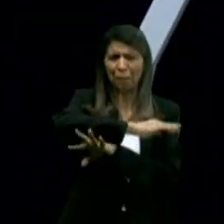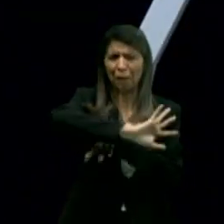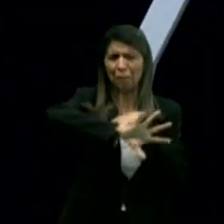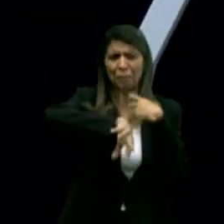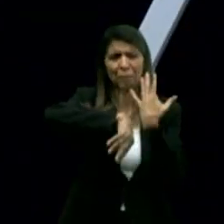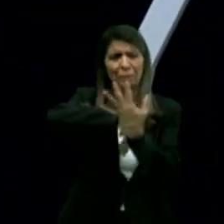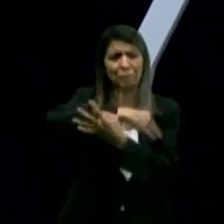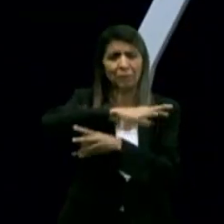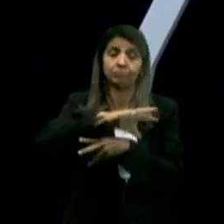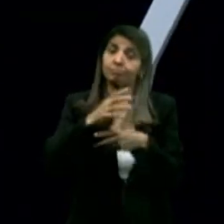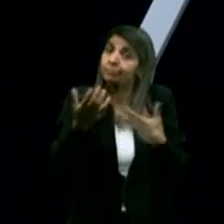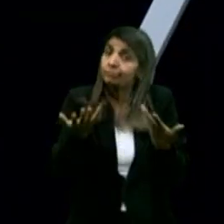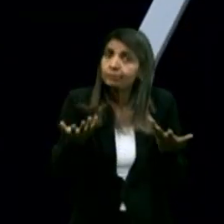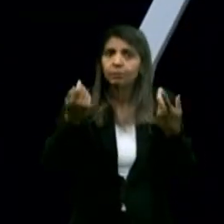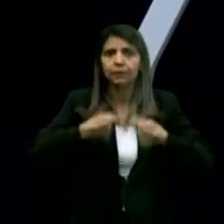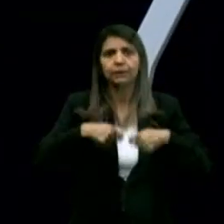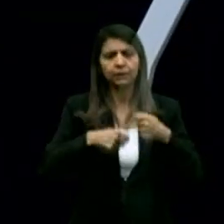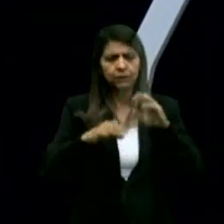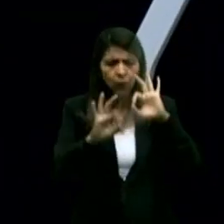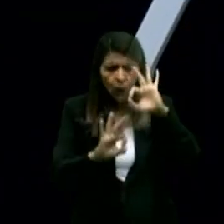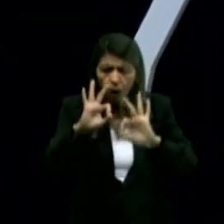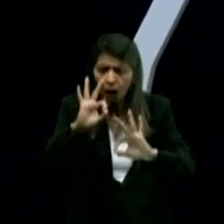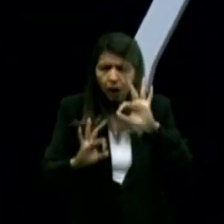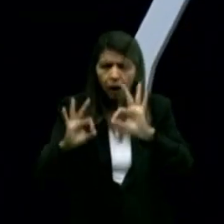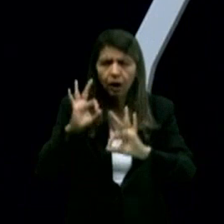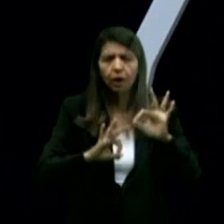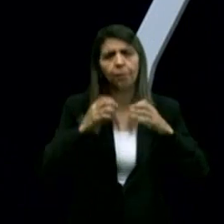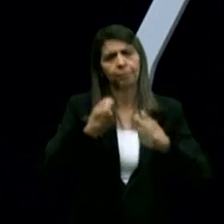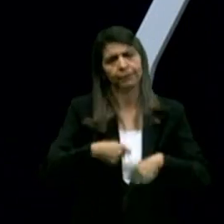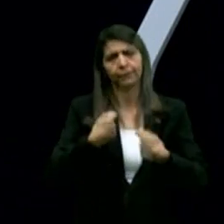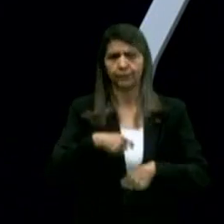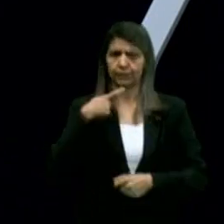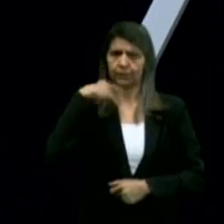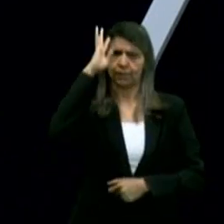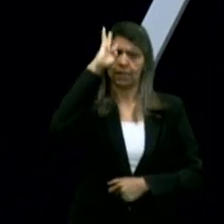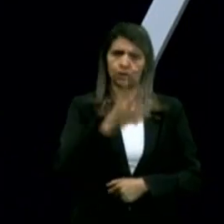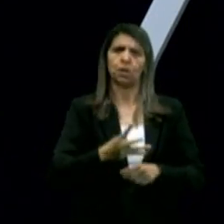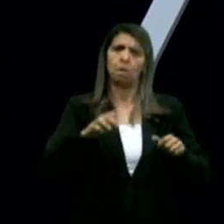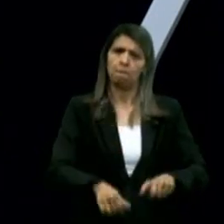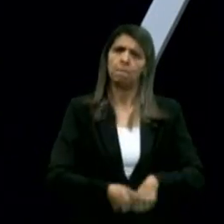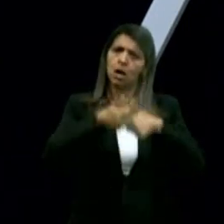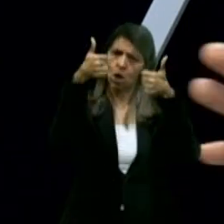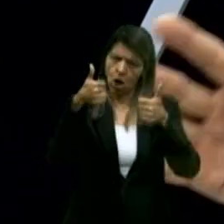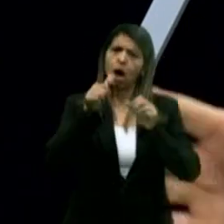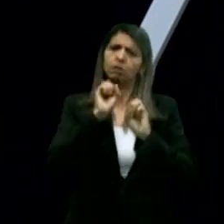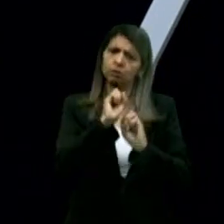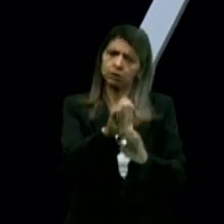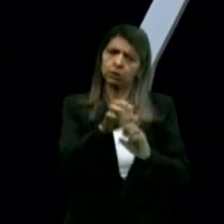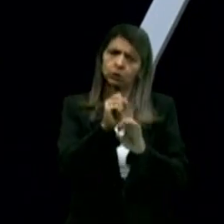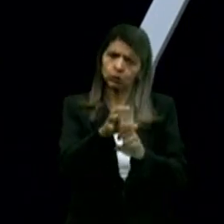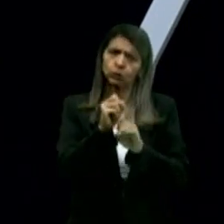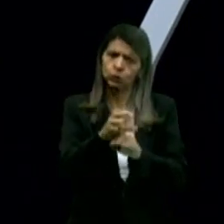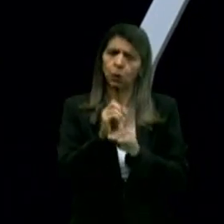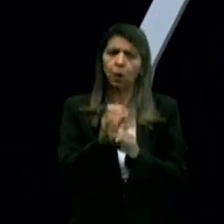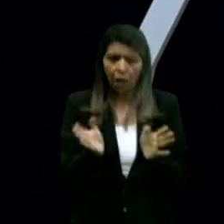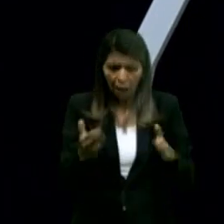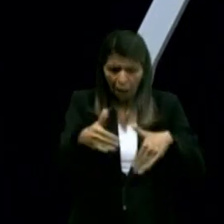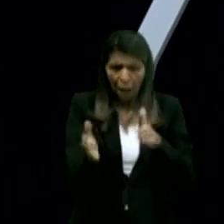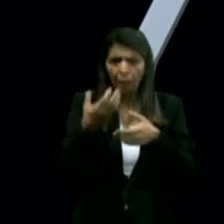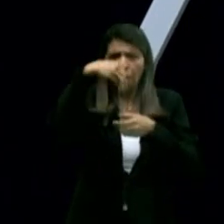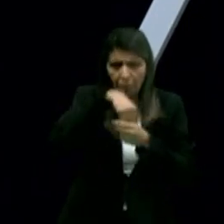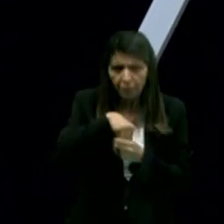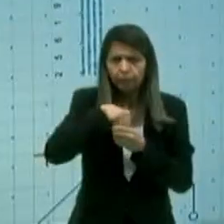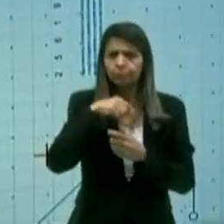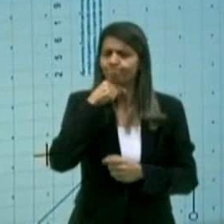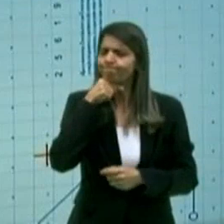reorganizar para dali a gente encontrar uma solução e melhorar a educação. Não será melhorada dentro de gabinetes, do nosso ponto